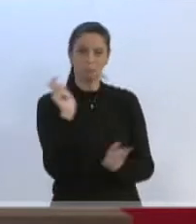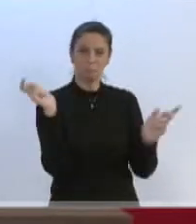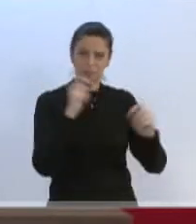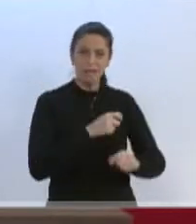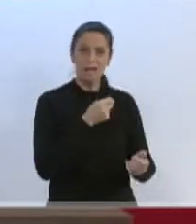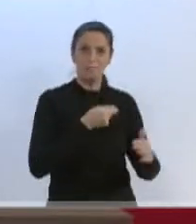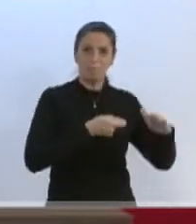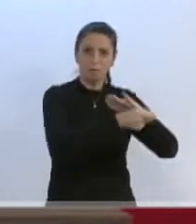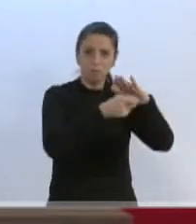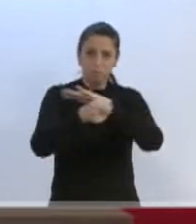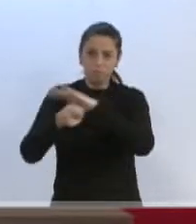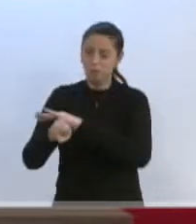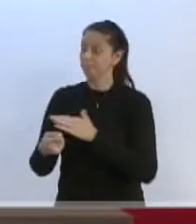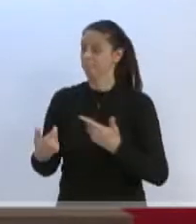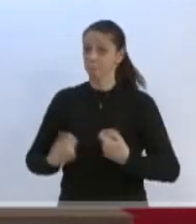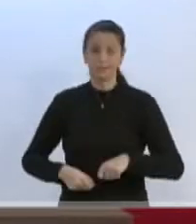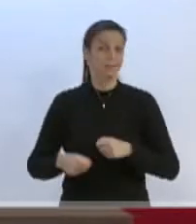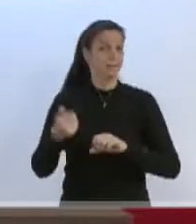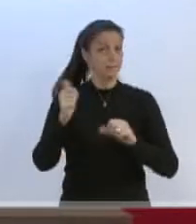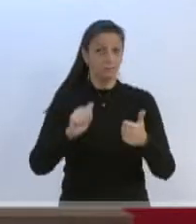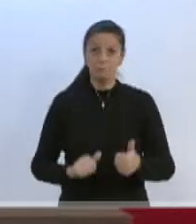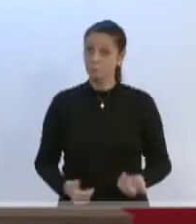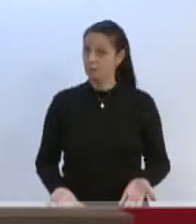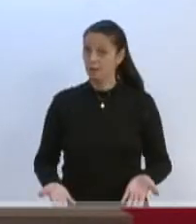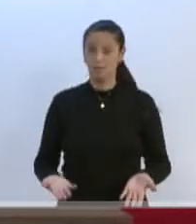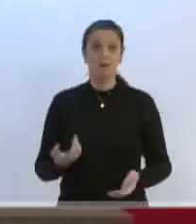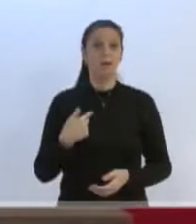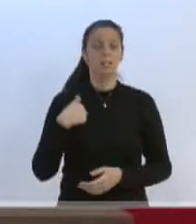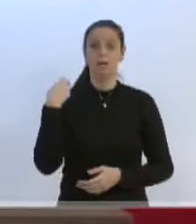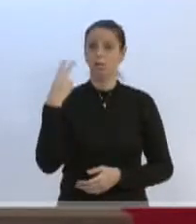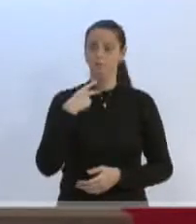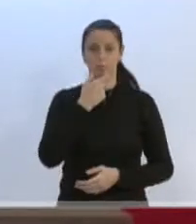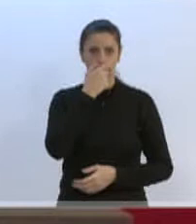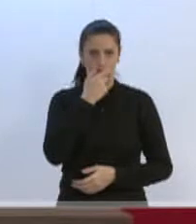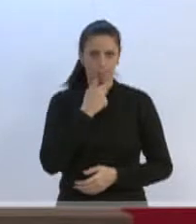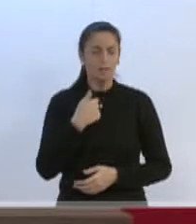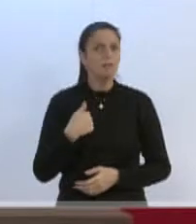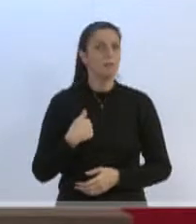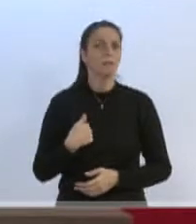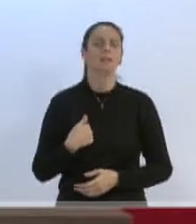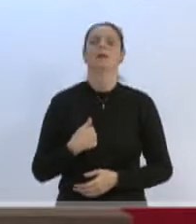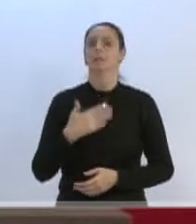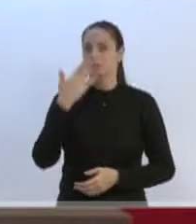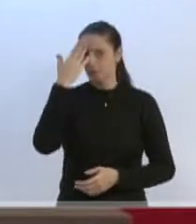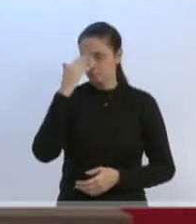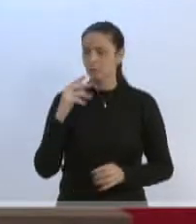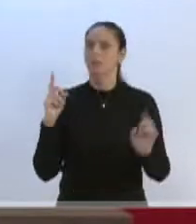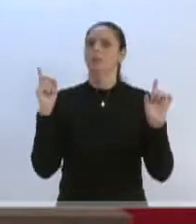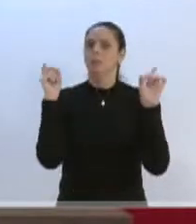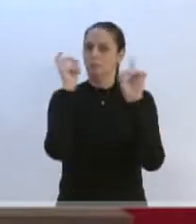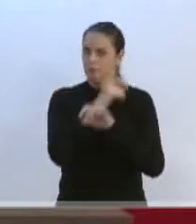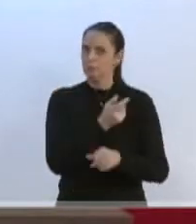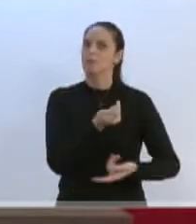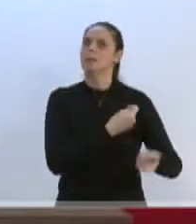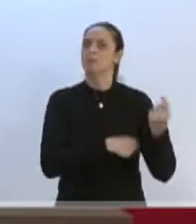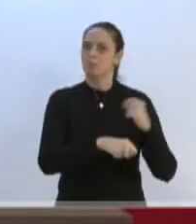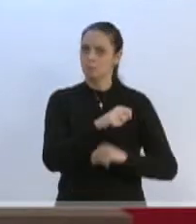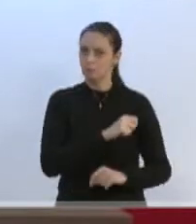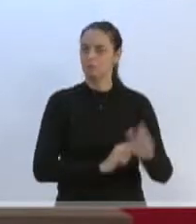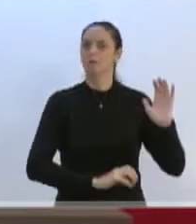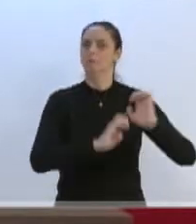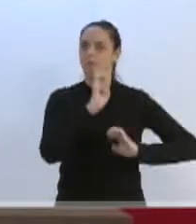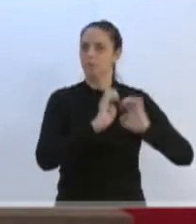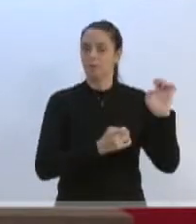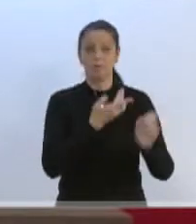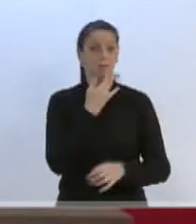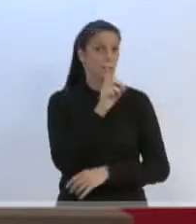Então, tem que analisar, senhores. Eu, vereador Becker, eu sei quanto é difícil administrar uma empresa.